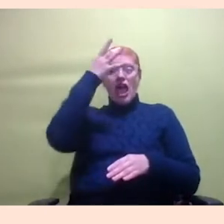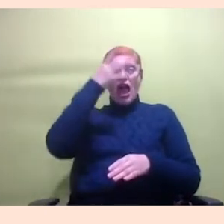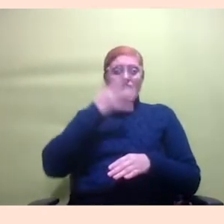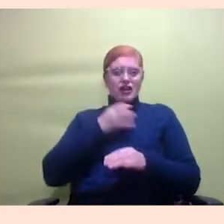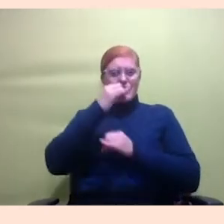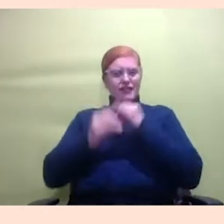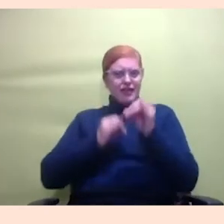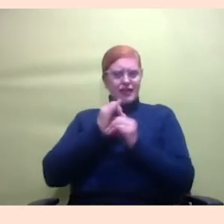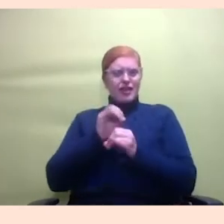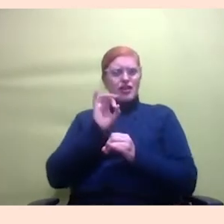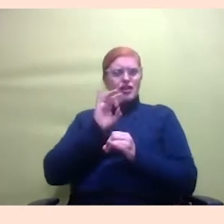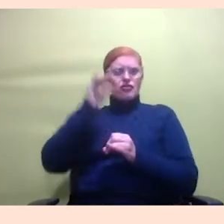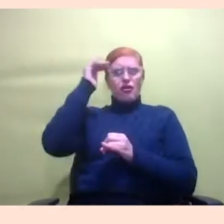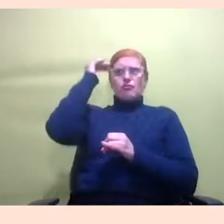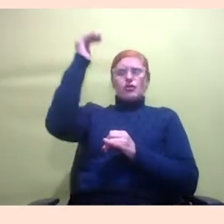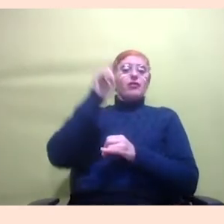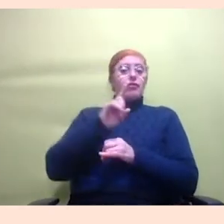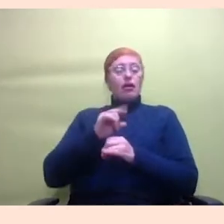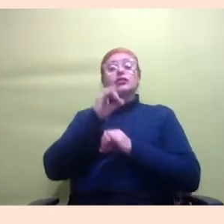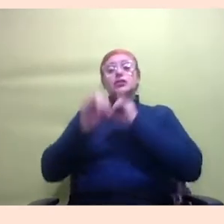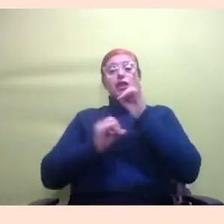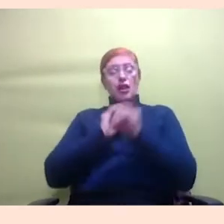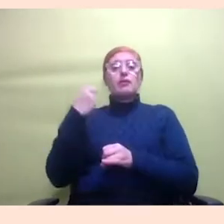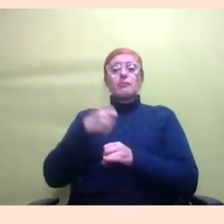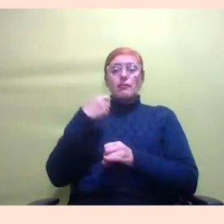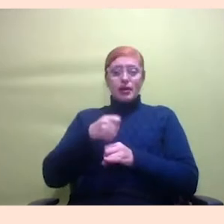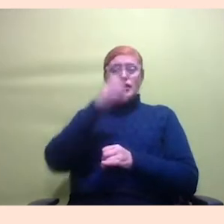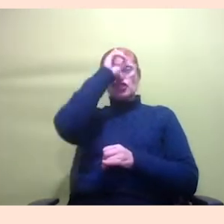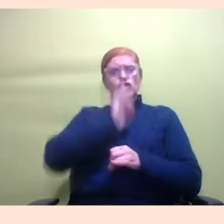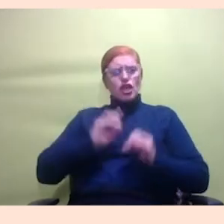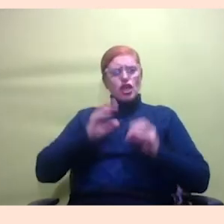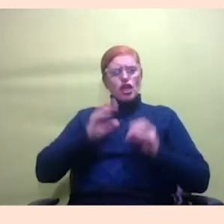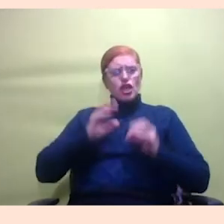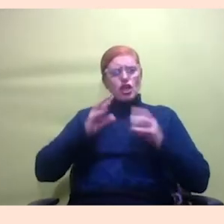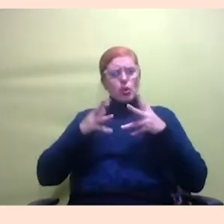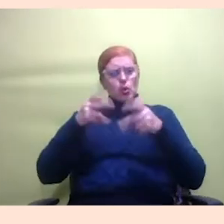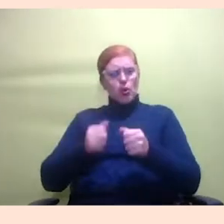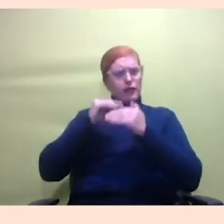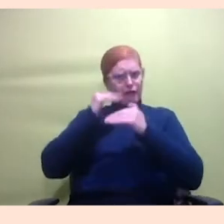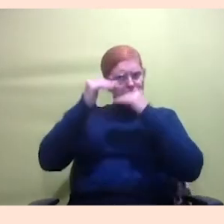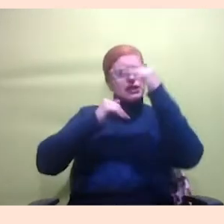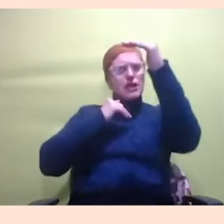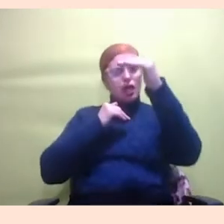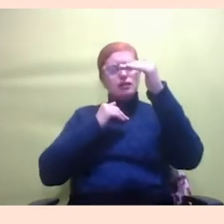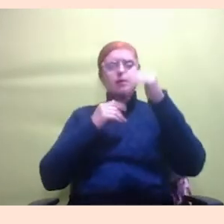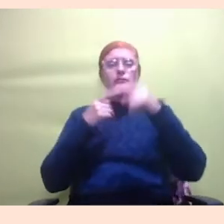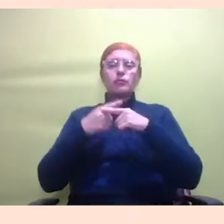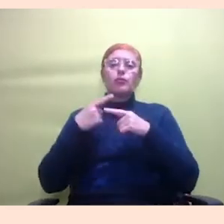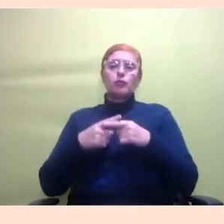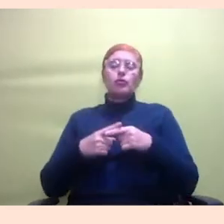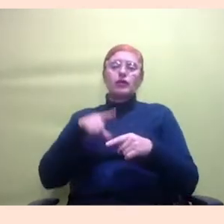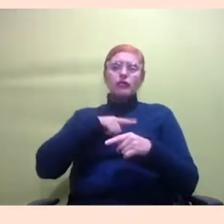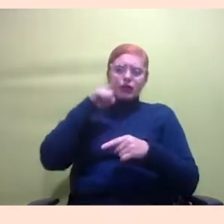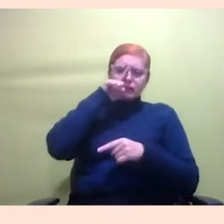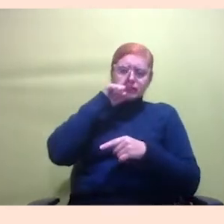precisa ser direito acho que a precisa debater sobre isso avançar nesse debate porque há um risco muito grande de que haja